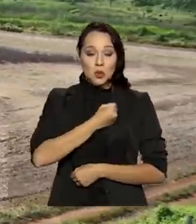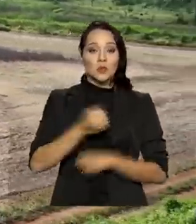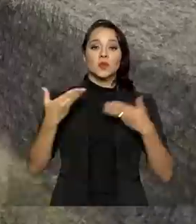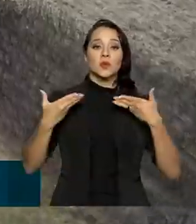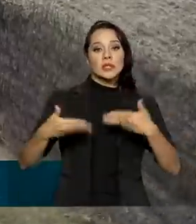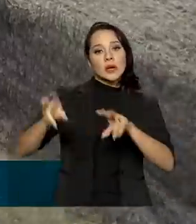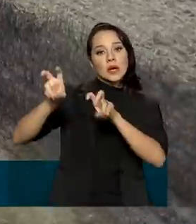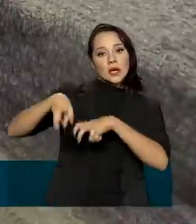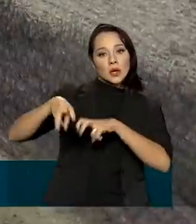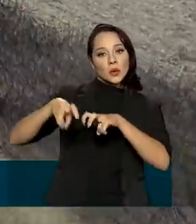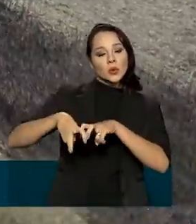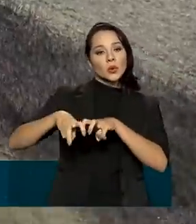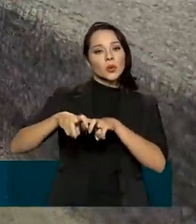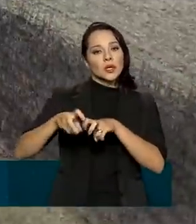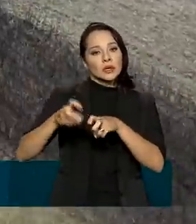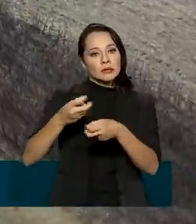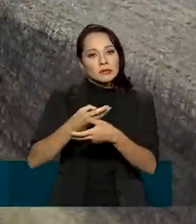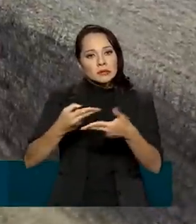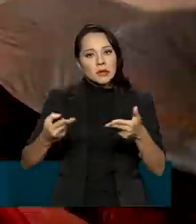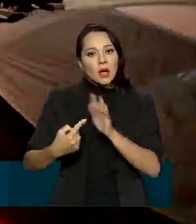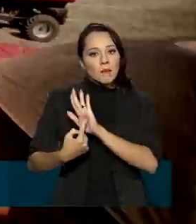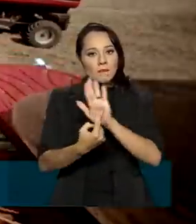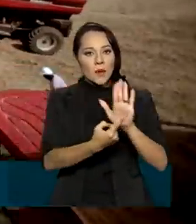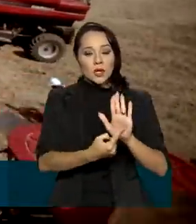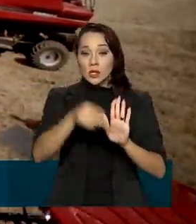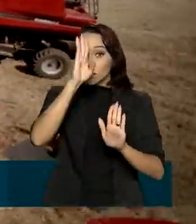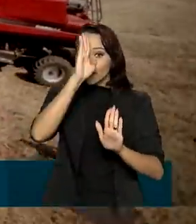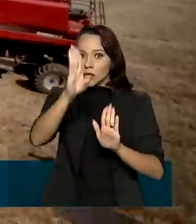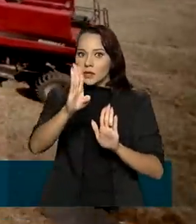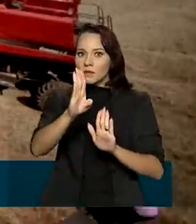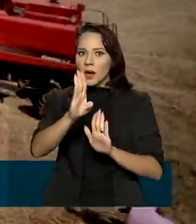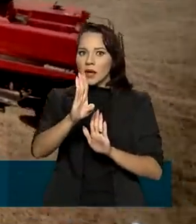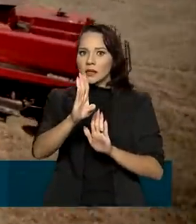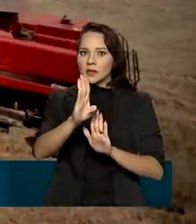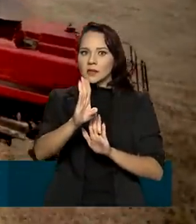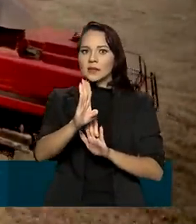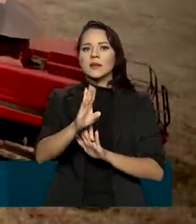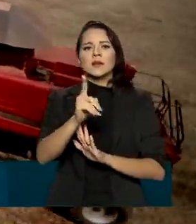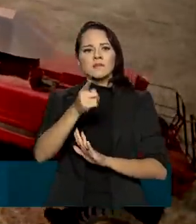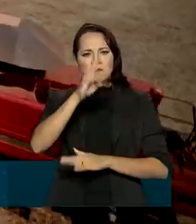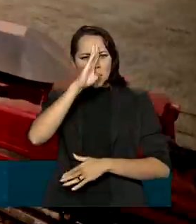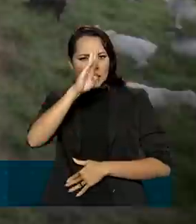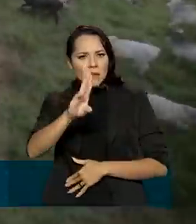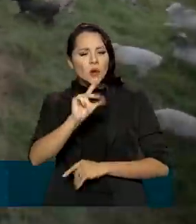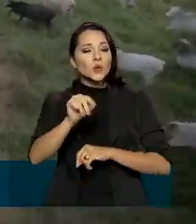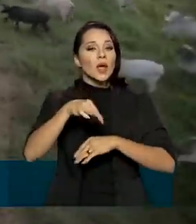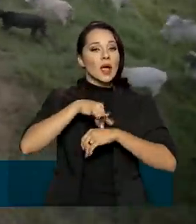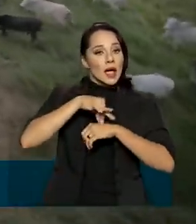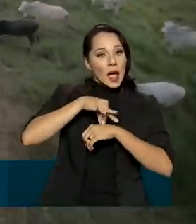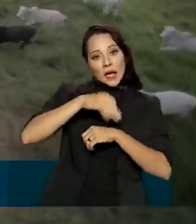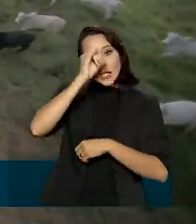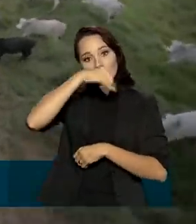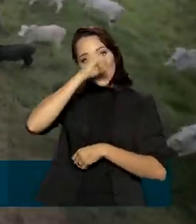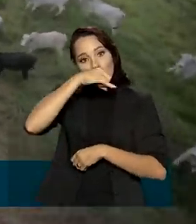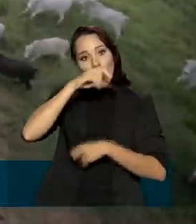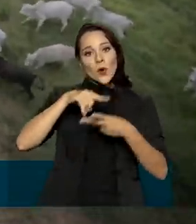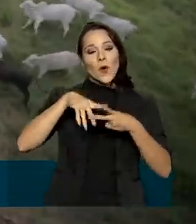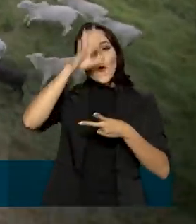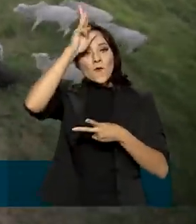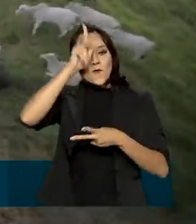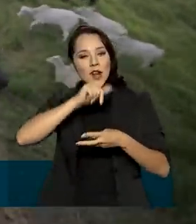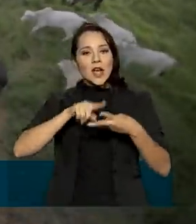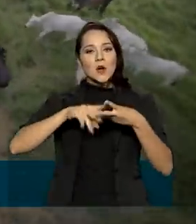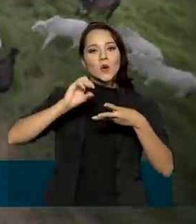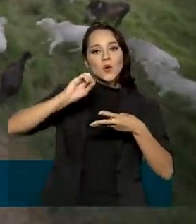Ministério da Agricultura, Pecuária e Abastecimento mostram que os principais destaques foram as carnes suína e de